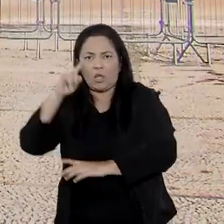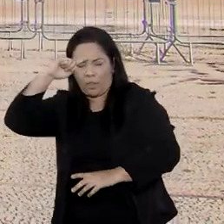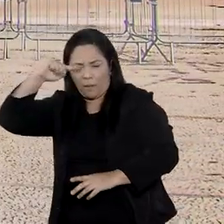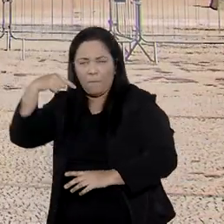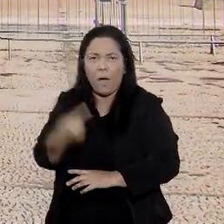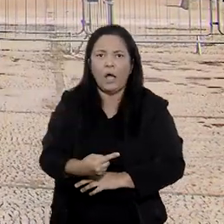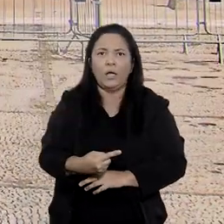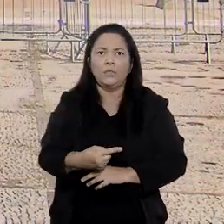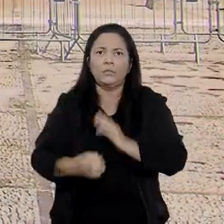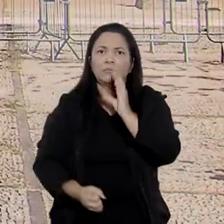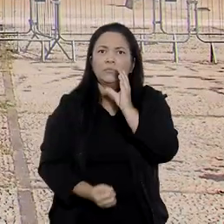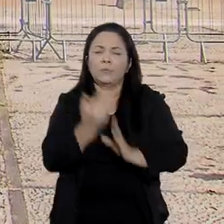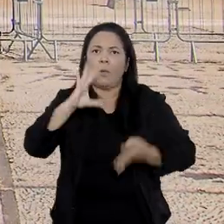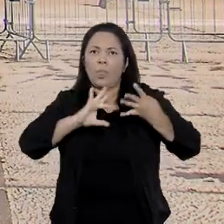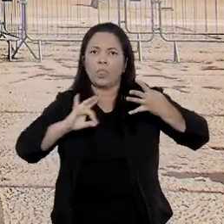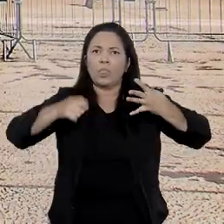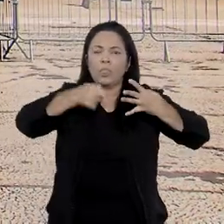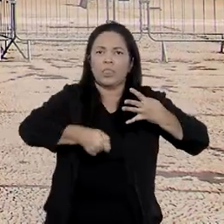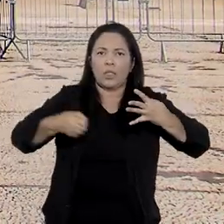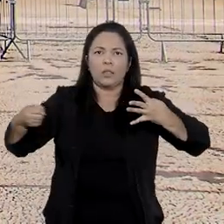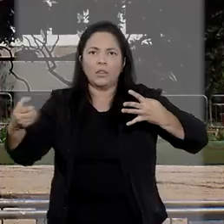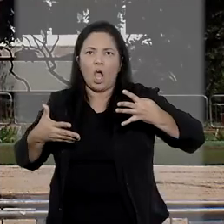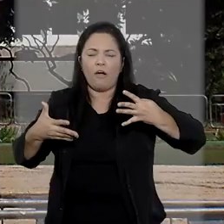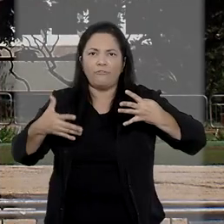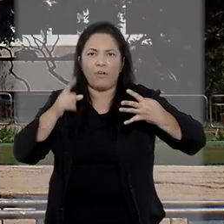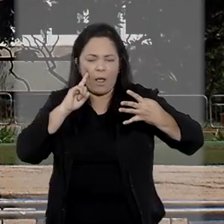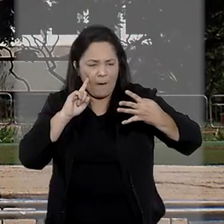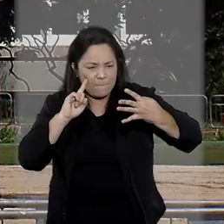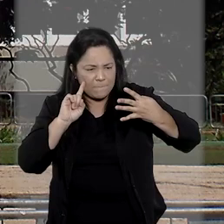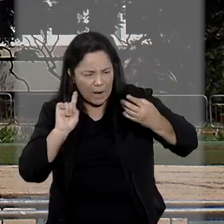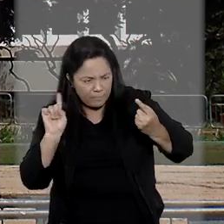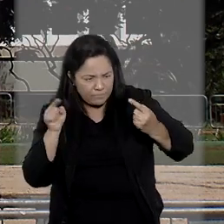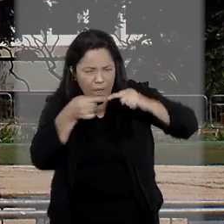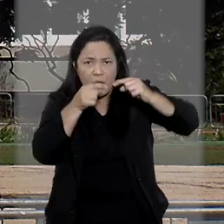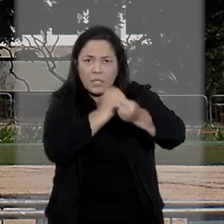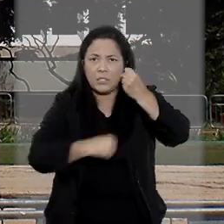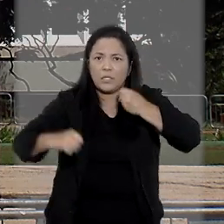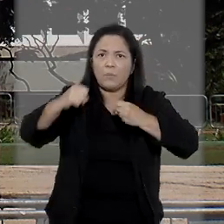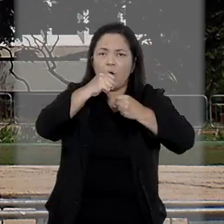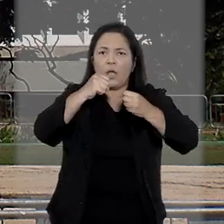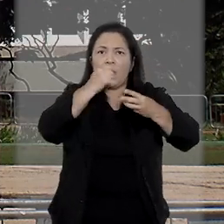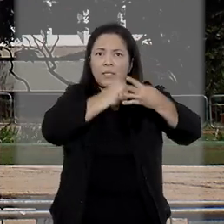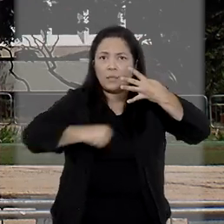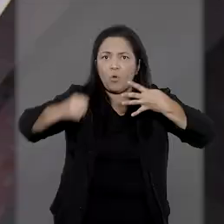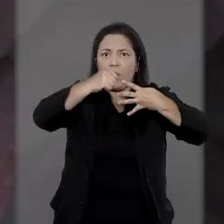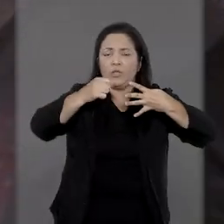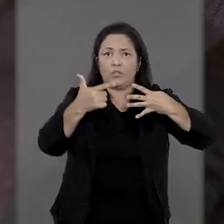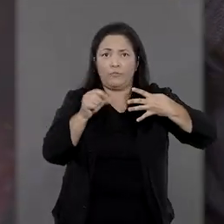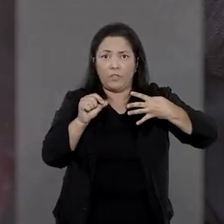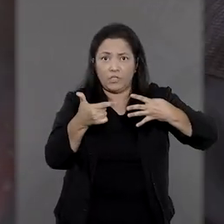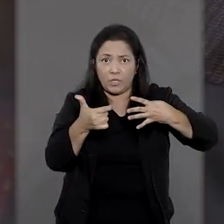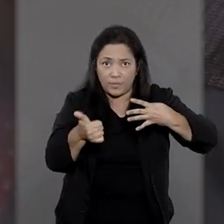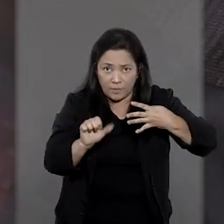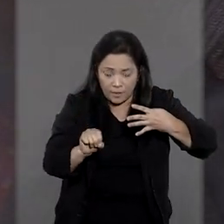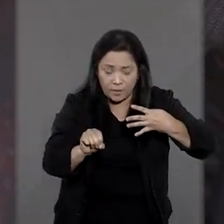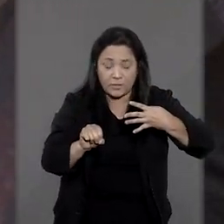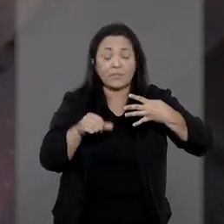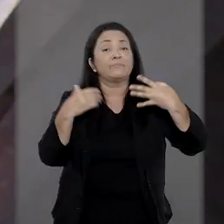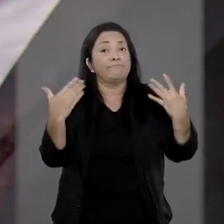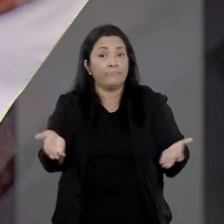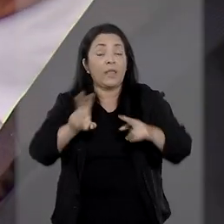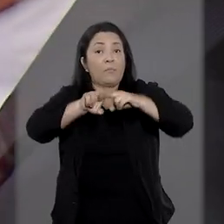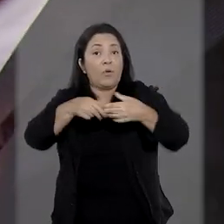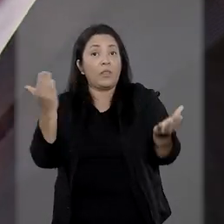determinou que uma nova decisão fosse proferida observando a súmula vinculante 10. Caçado o acórdão que havia